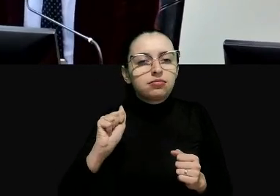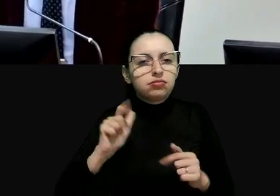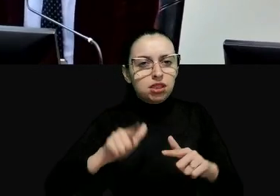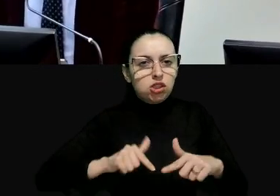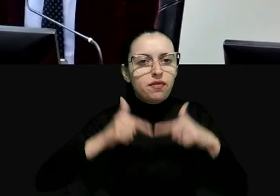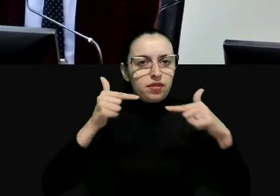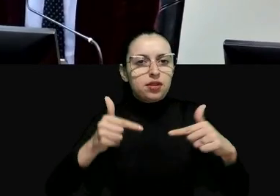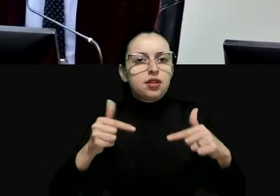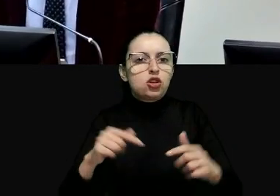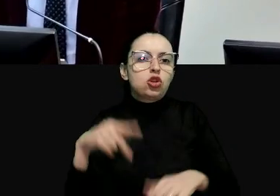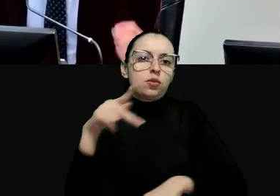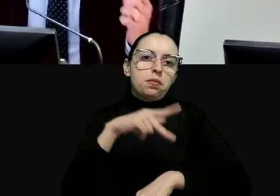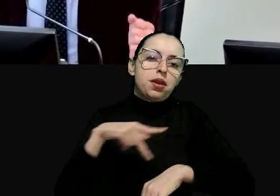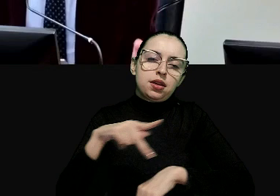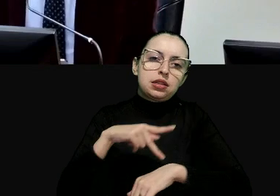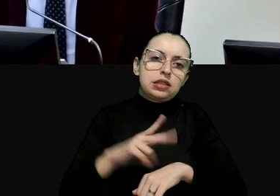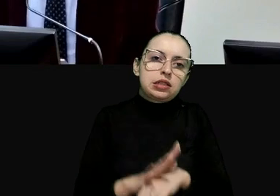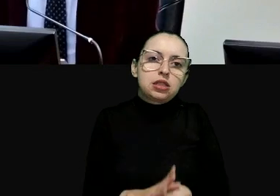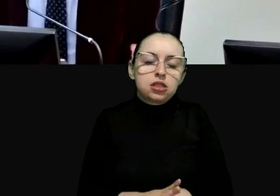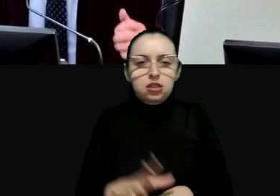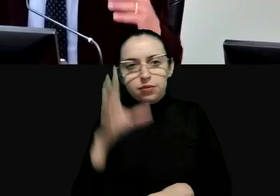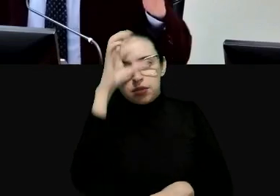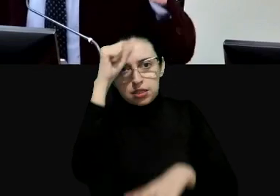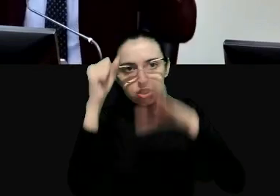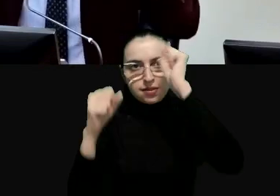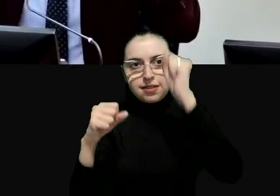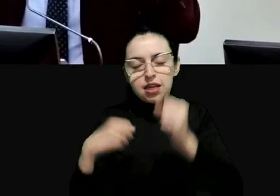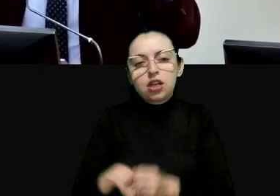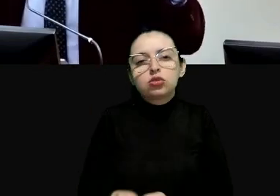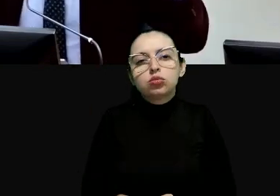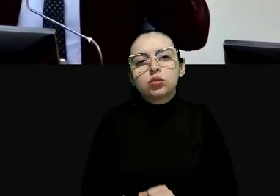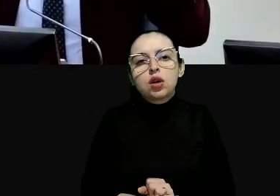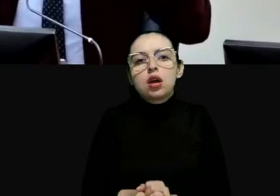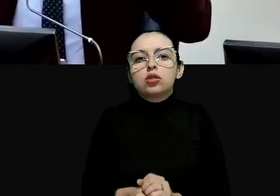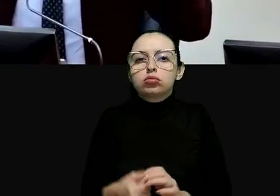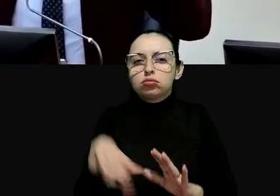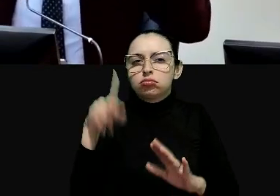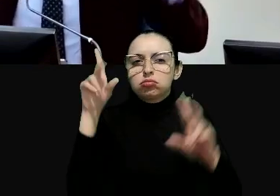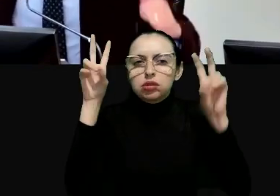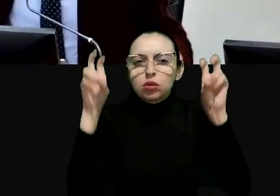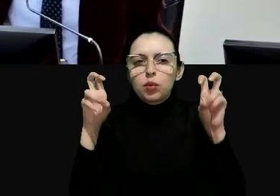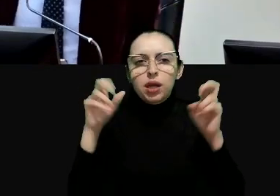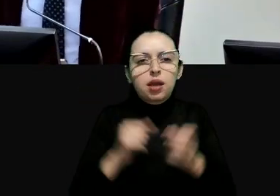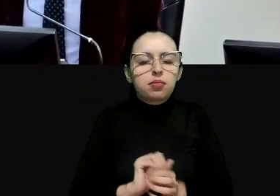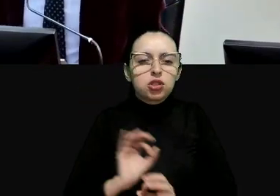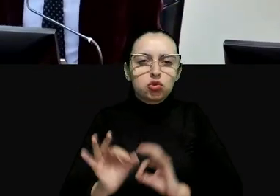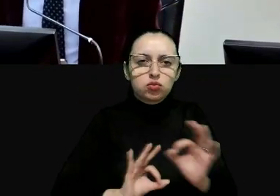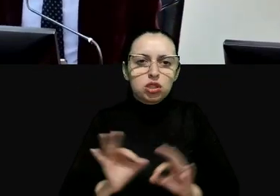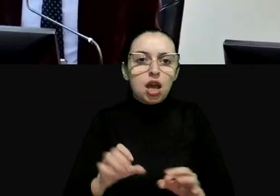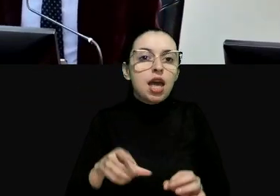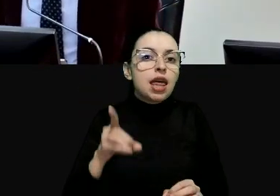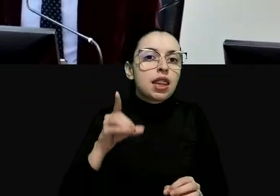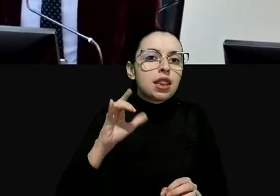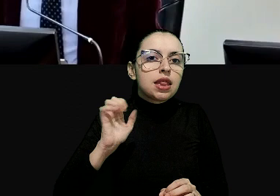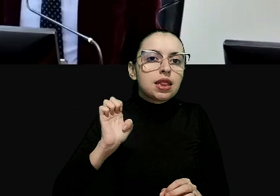democracia no país e esta experiência este papel de democratização